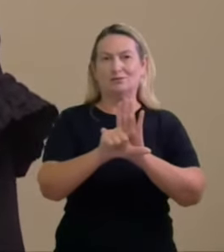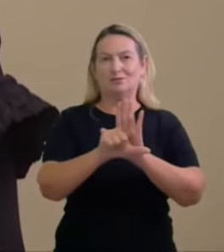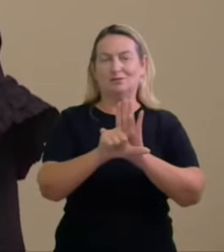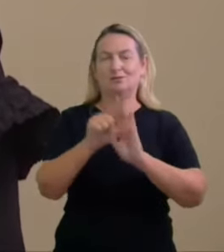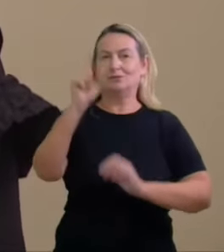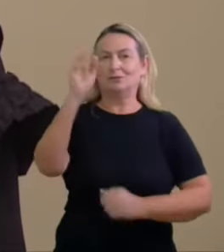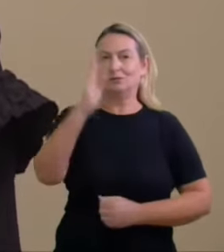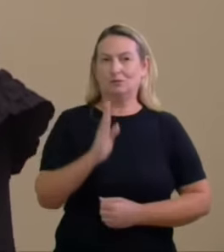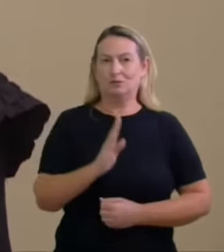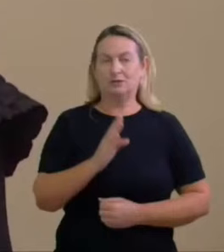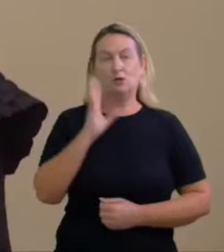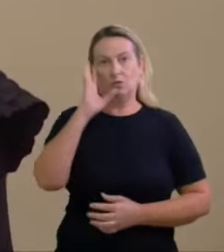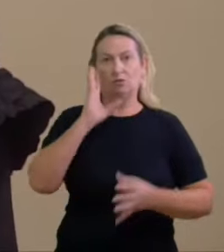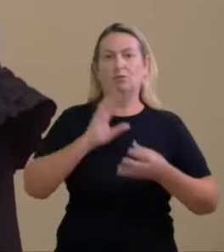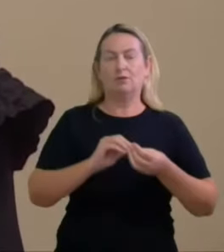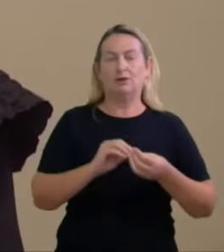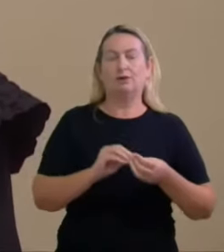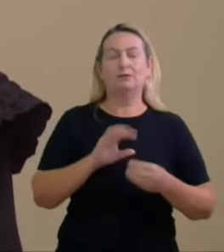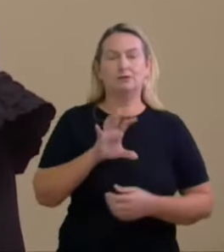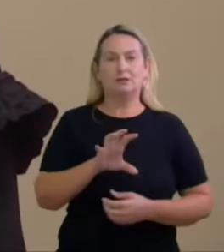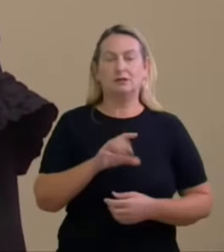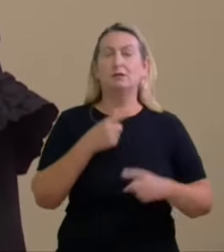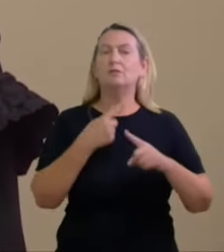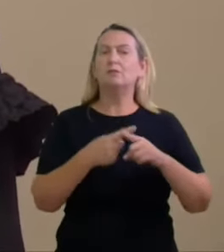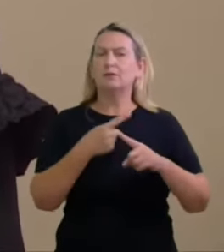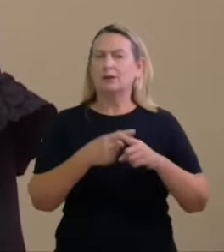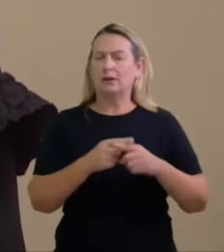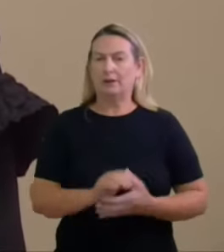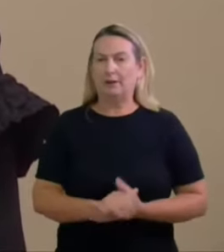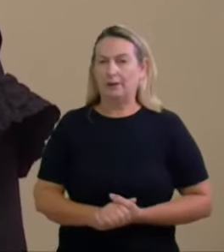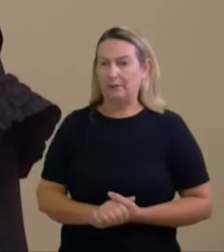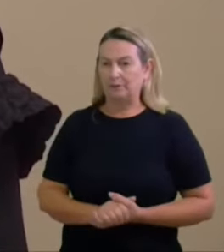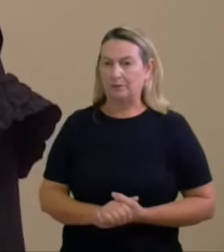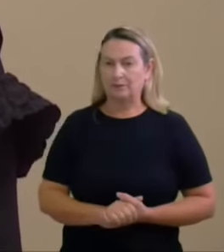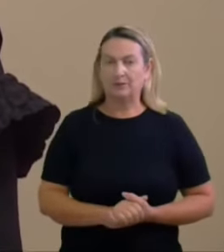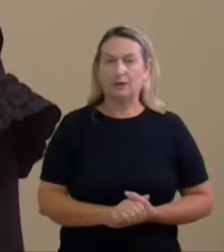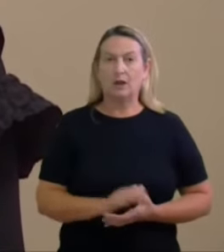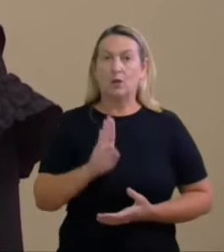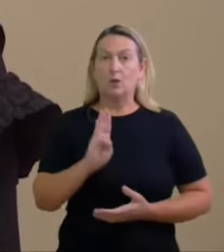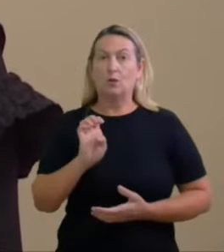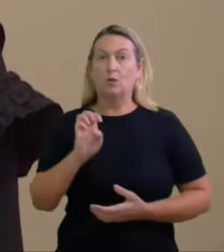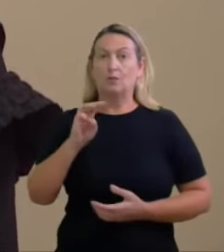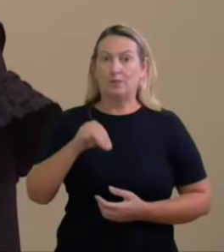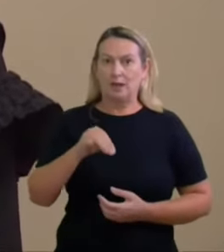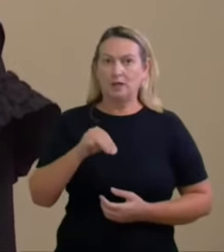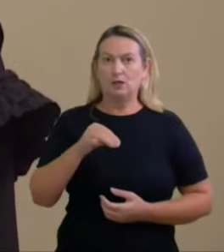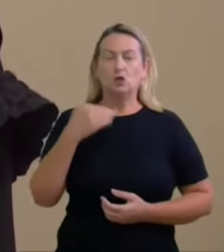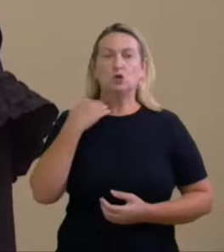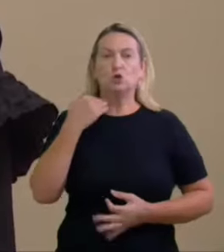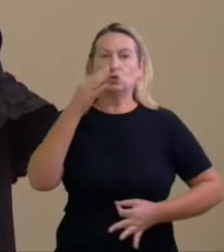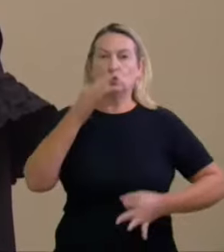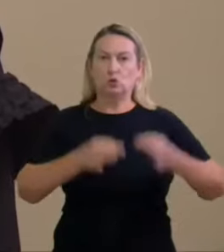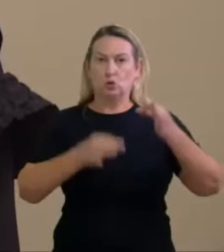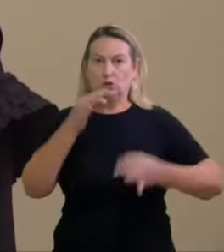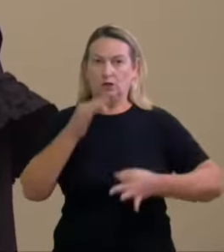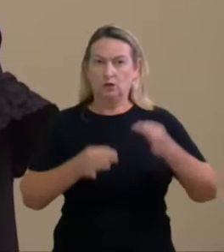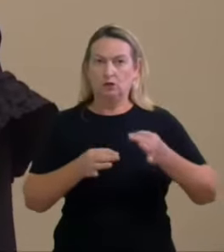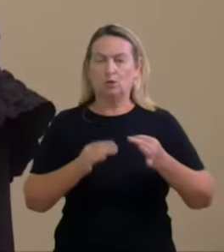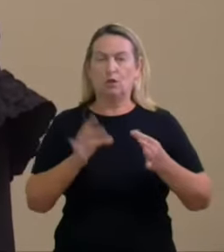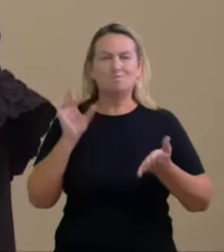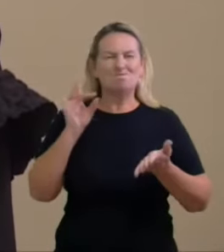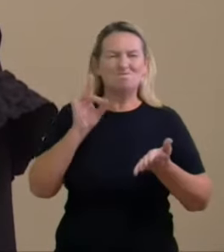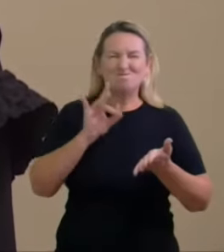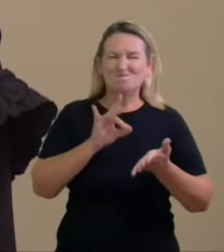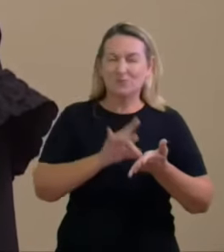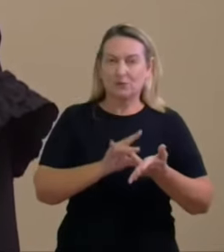é por quê porque o bem jurídico tutelado pela constituição federal é a legitimidade do pleito e a isonomia